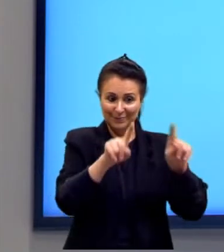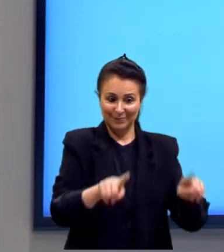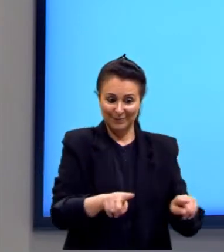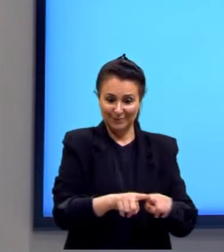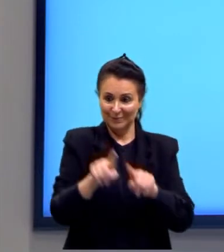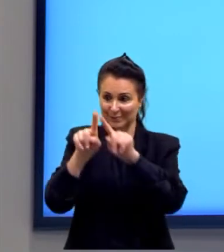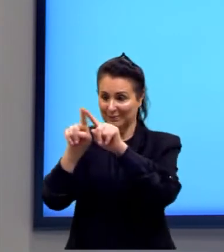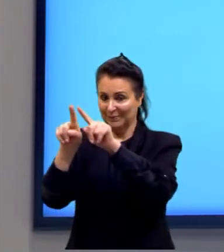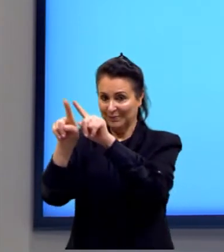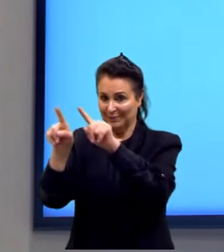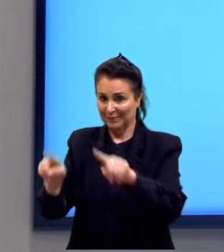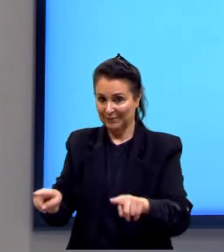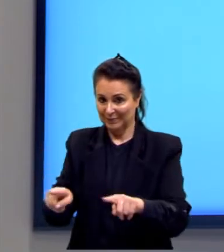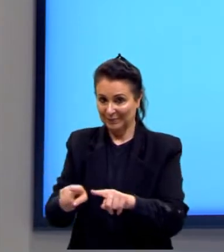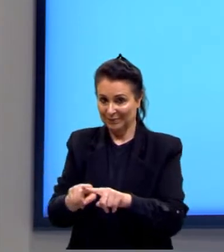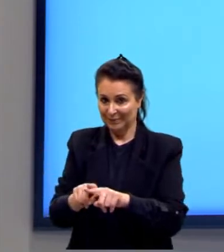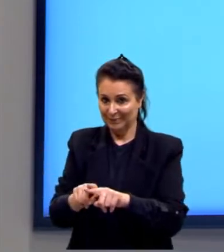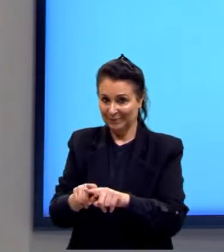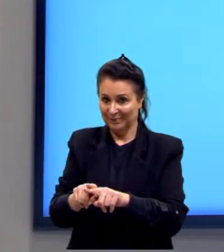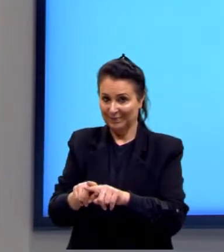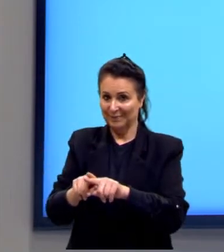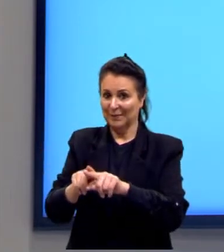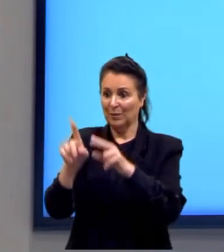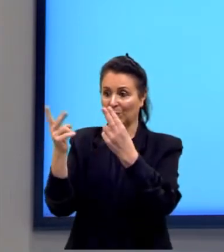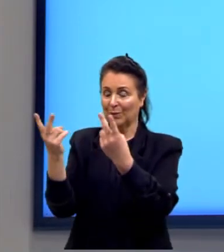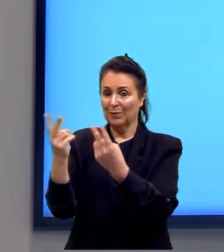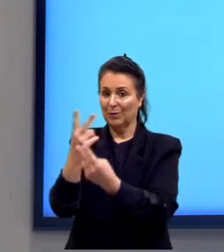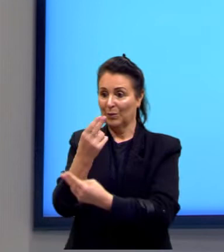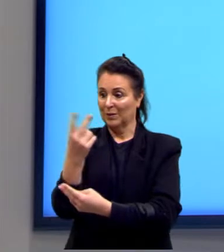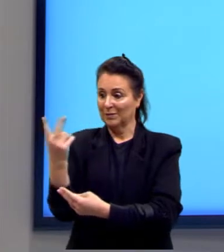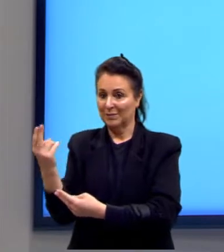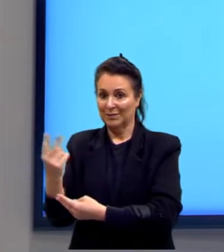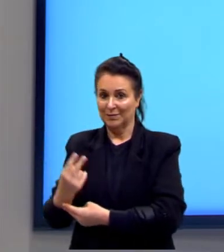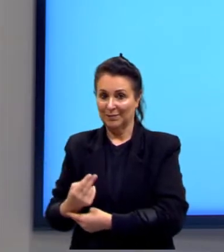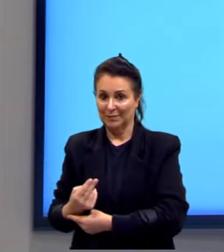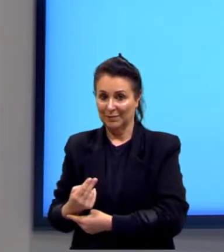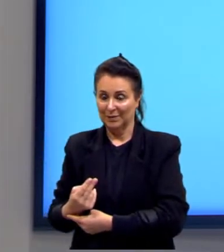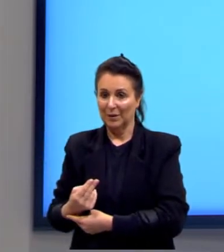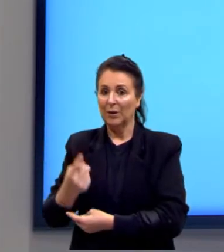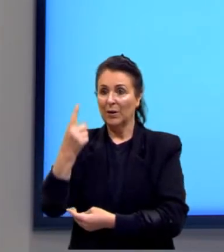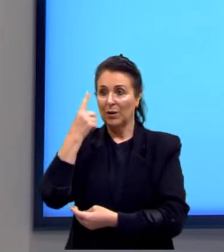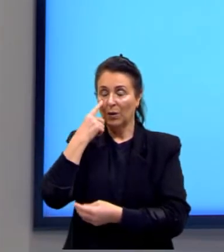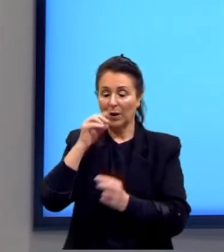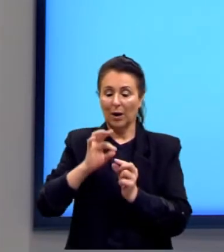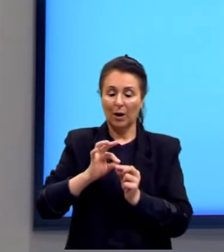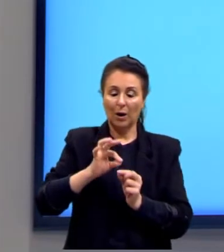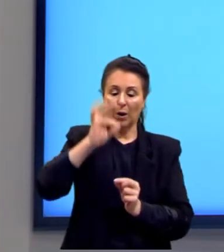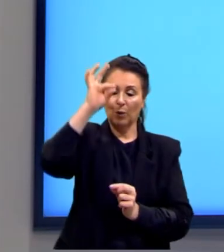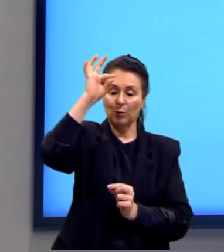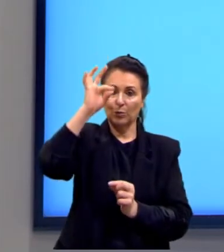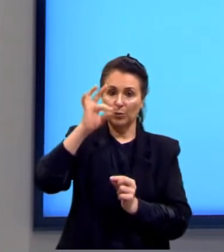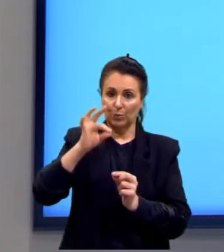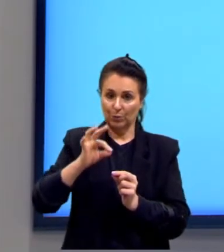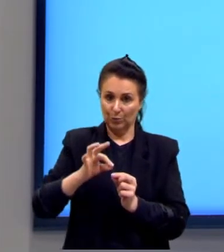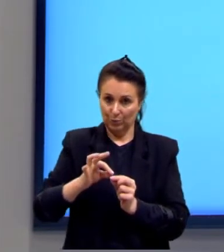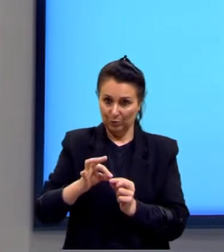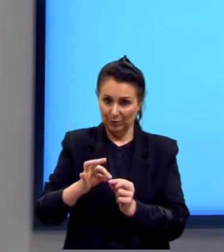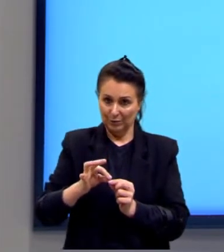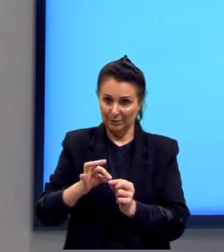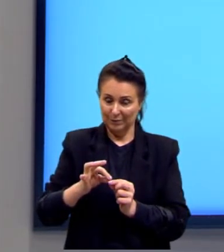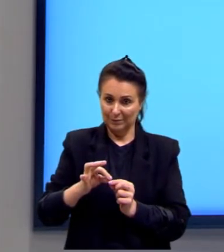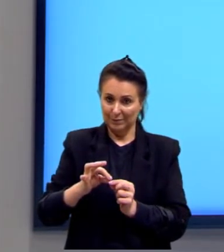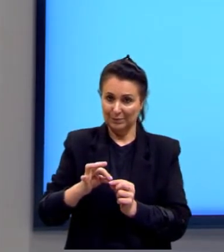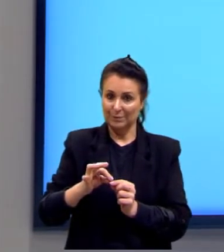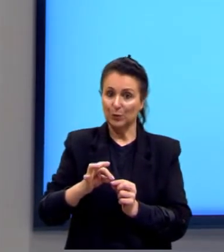2, o triângulo equilátero. Nós podemos observar que a altura do triângulo, então, é determinada por